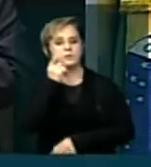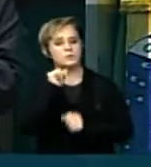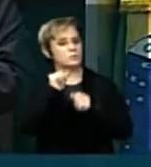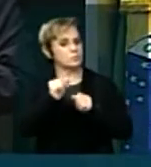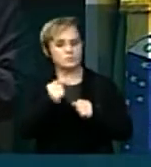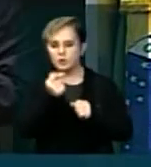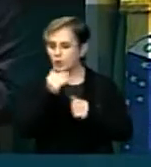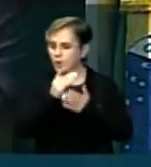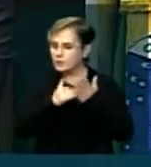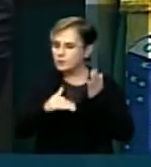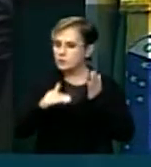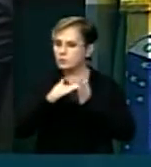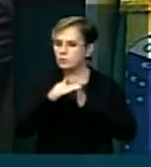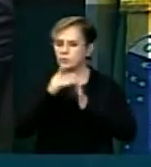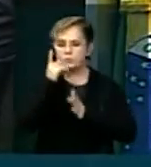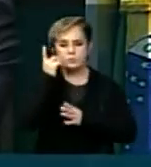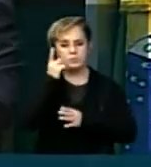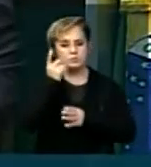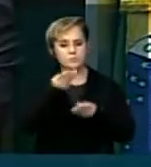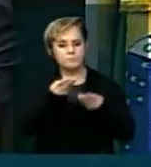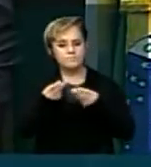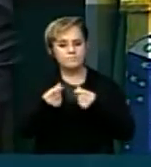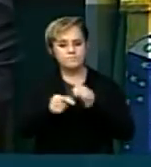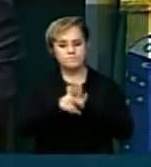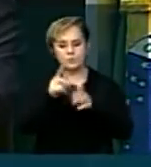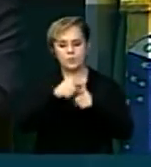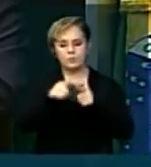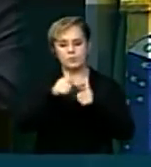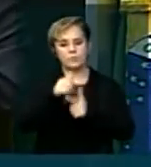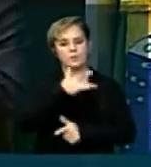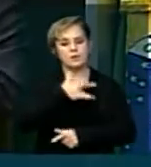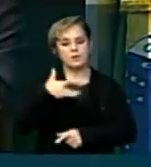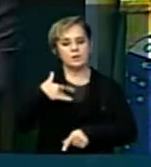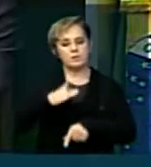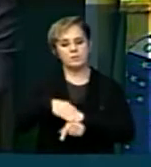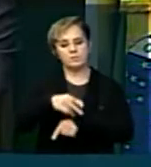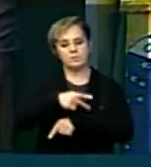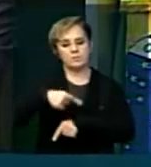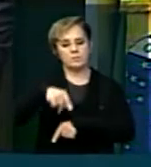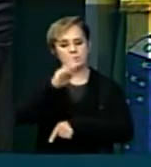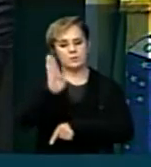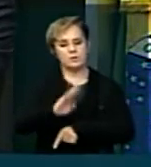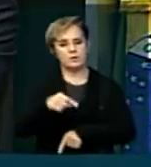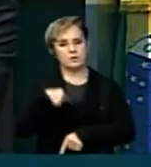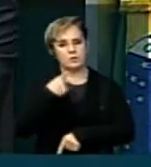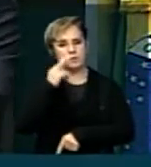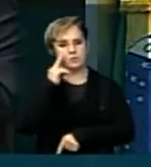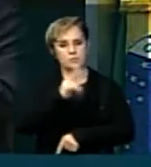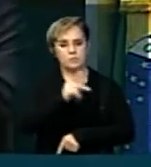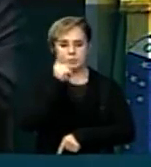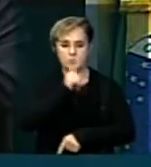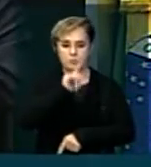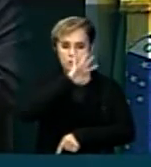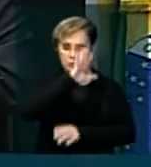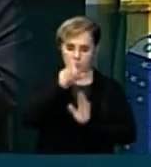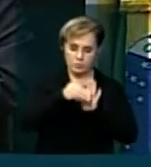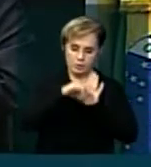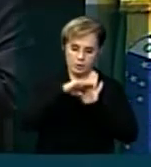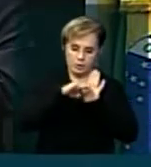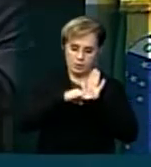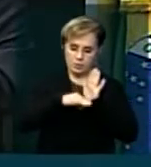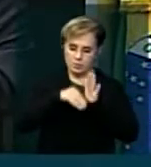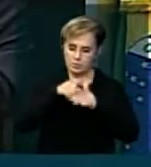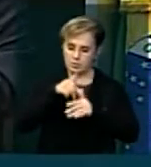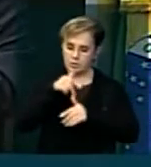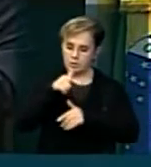totalidade da casa, que é sensível aos problemas de saúde desse país, estamos vendo que nós conseguimos colocar hoje, na pauta do dia,